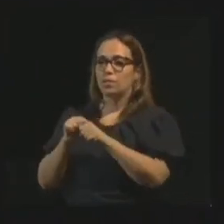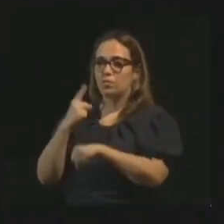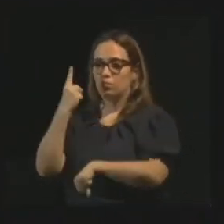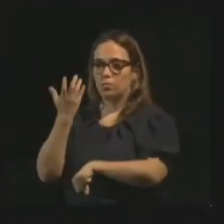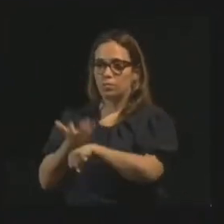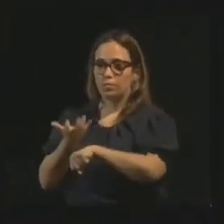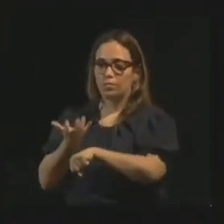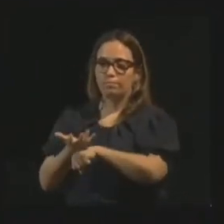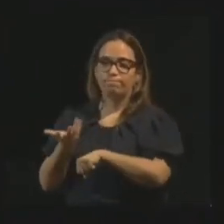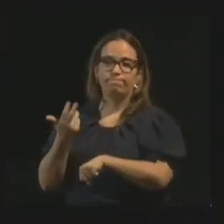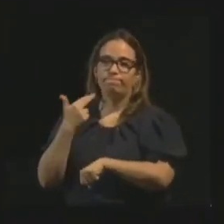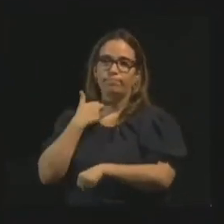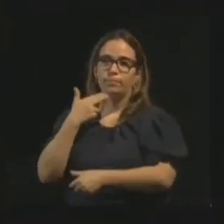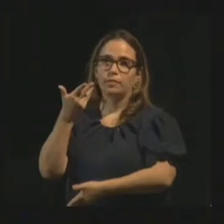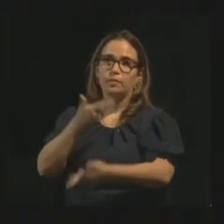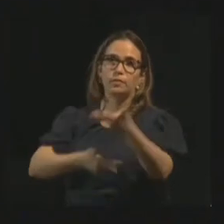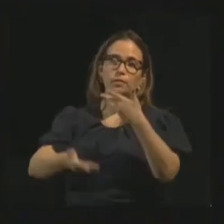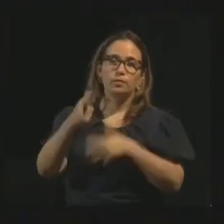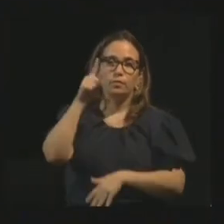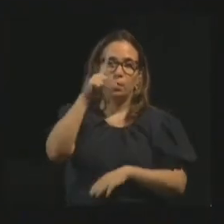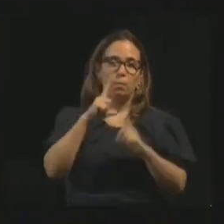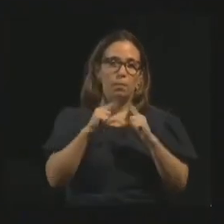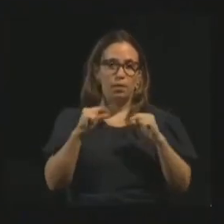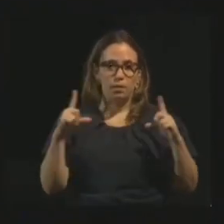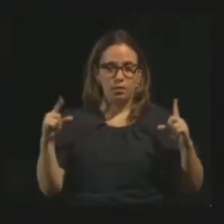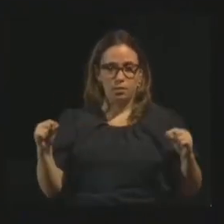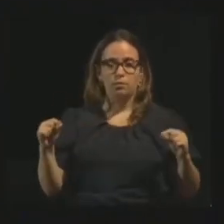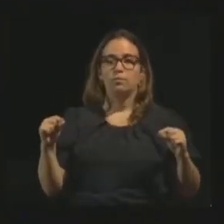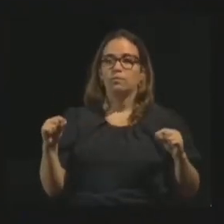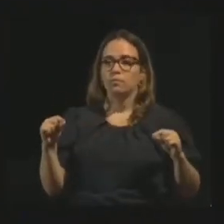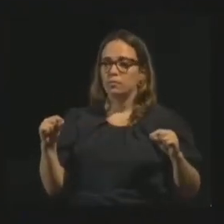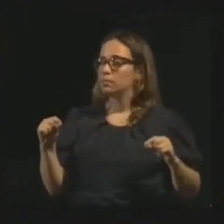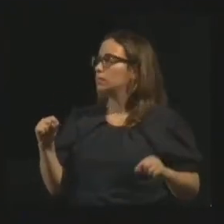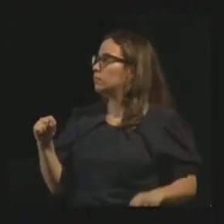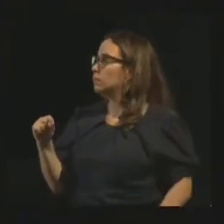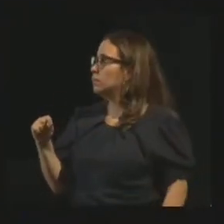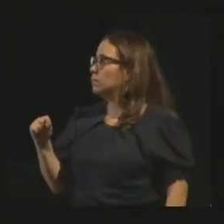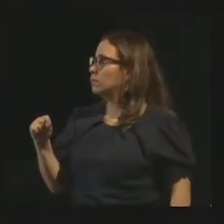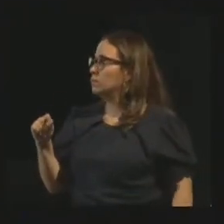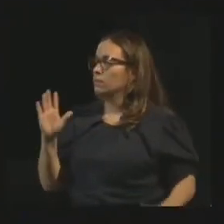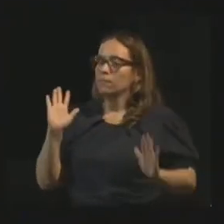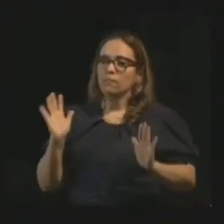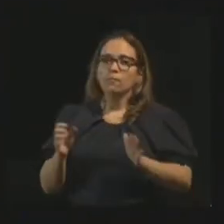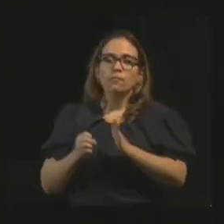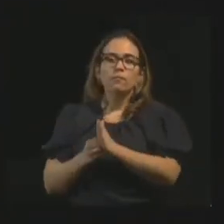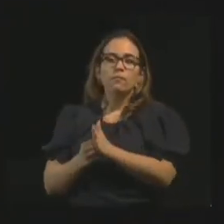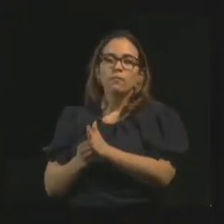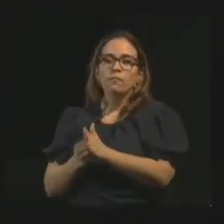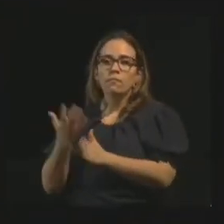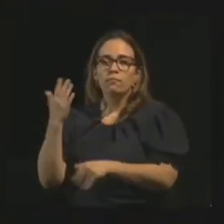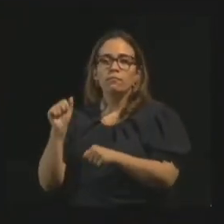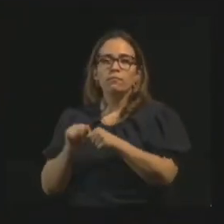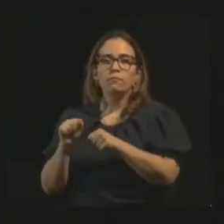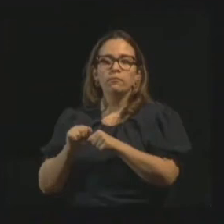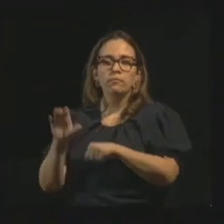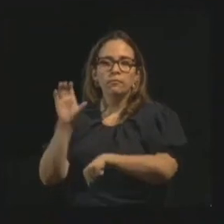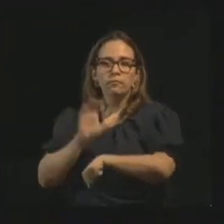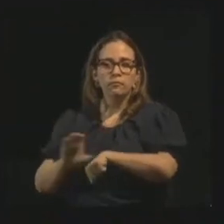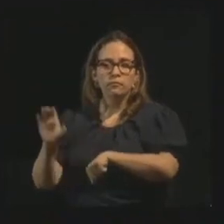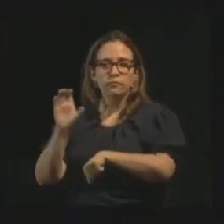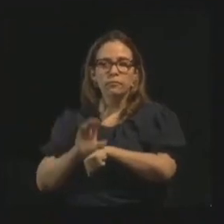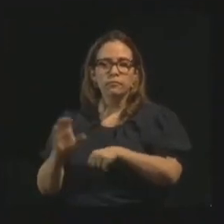eu não, deu tempo, eu fui transferido pra Brasília antes disso, ele então, quantas vezes realizou o curso de O Livro dos